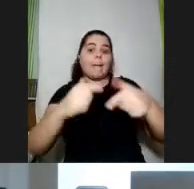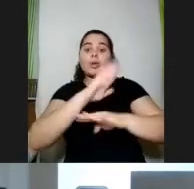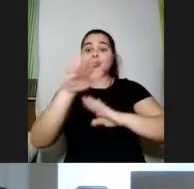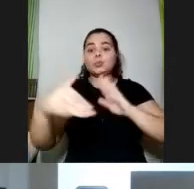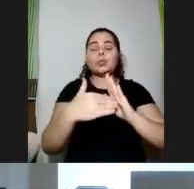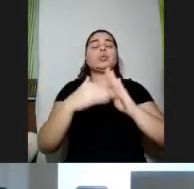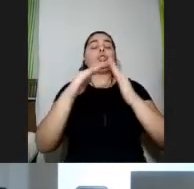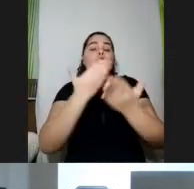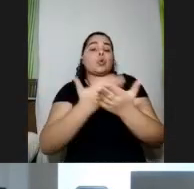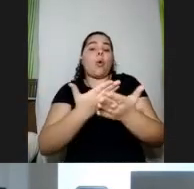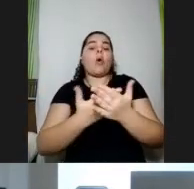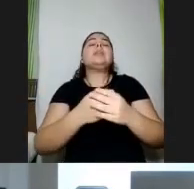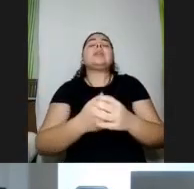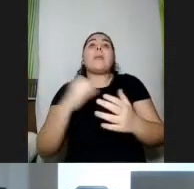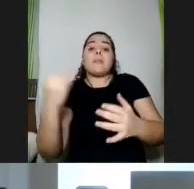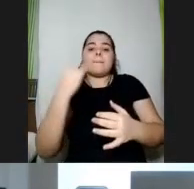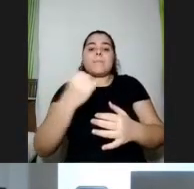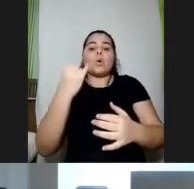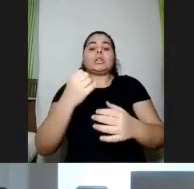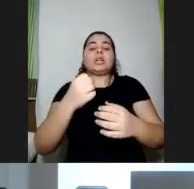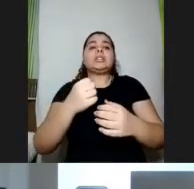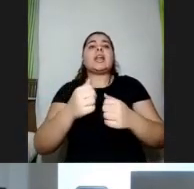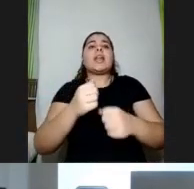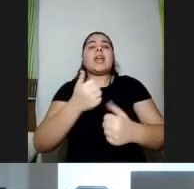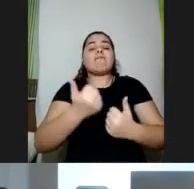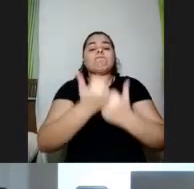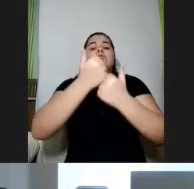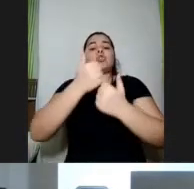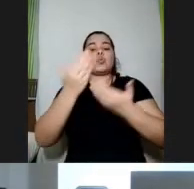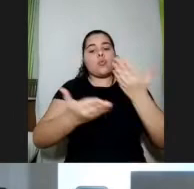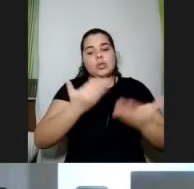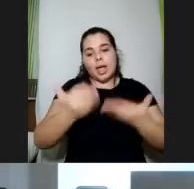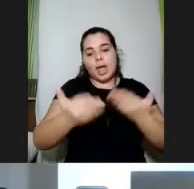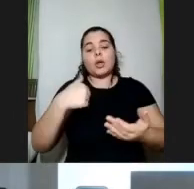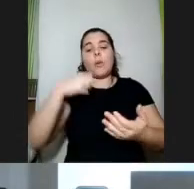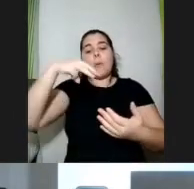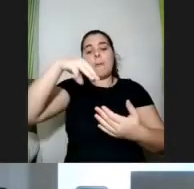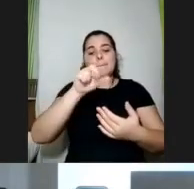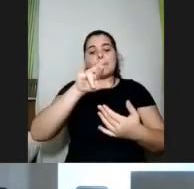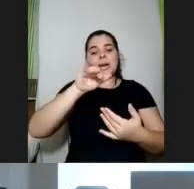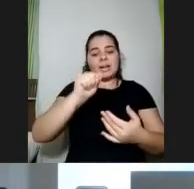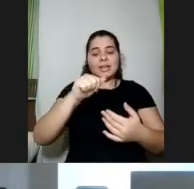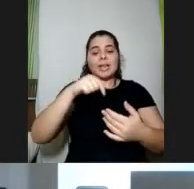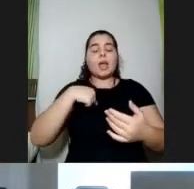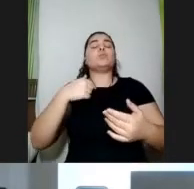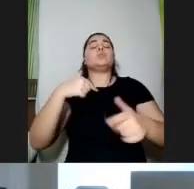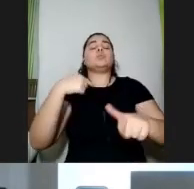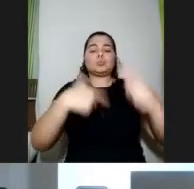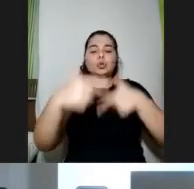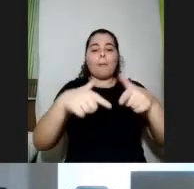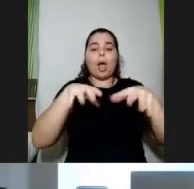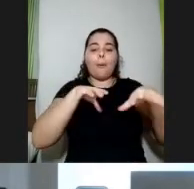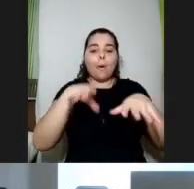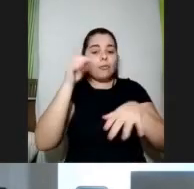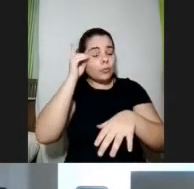Eu sou Maria Antônia, né, eu trabalho, eu sou uma das fundadoras do movimento Down, junto com Patrícia e com Bianca que estão aqui, também com